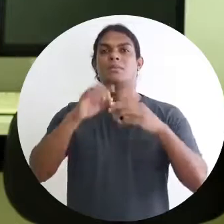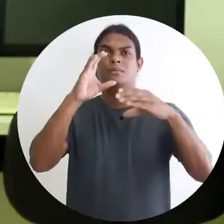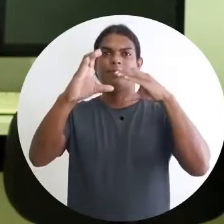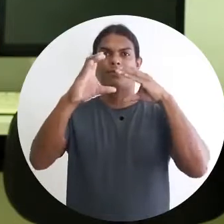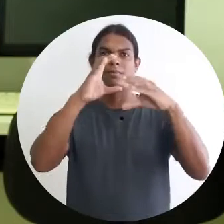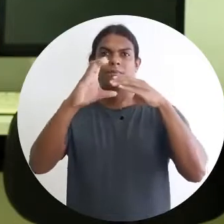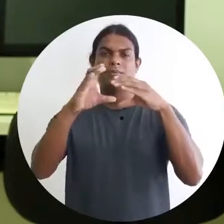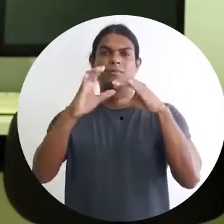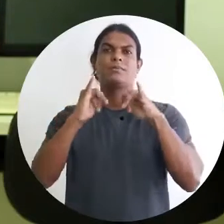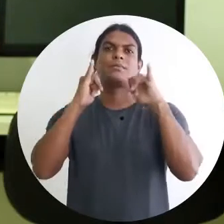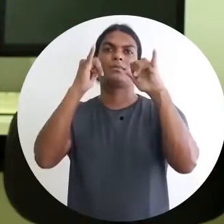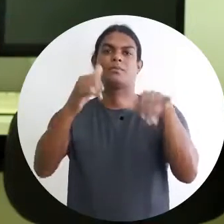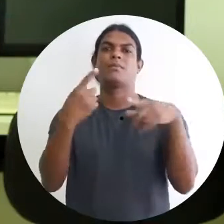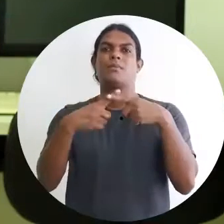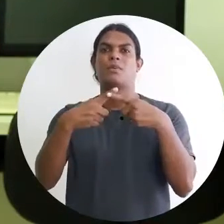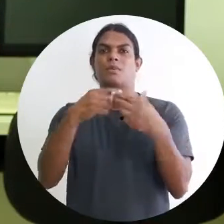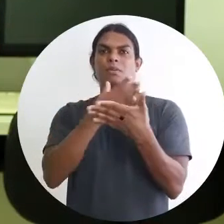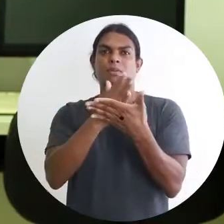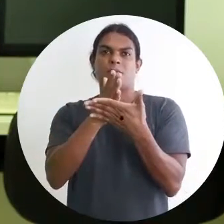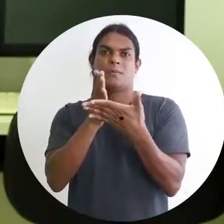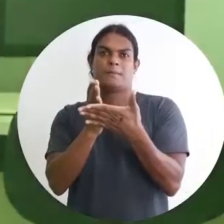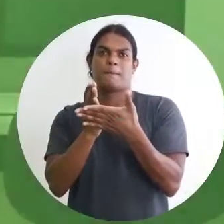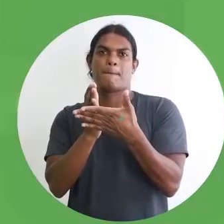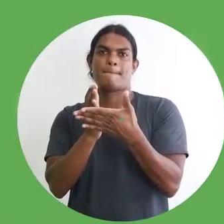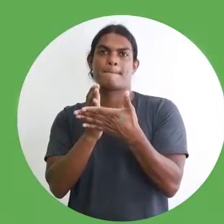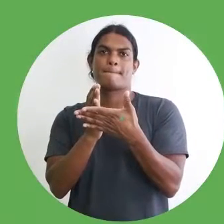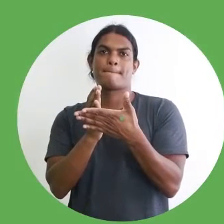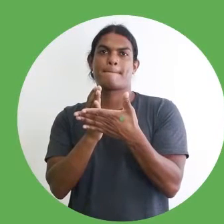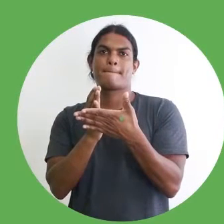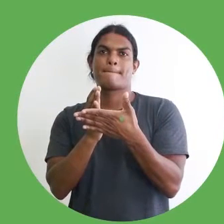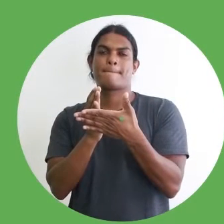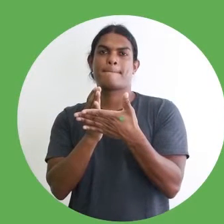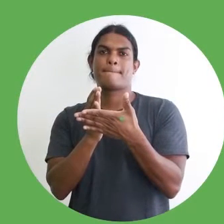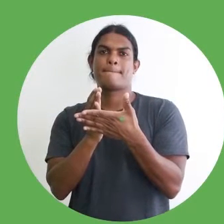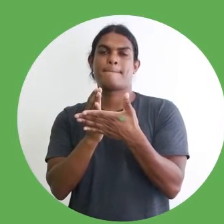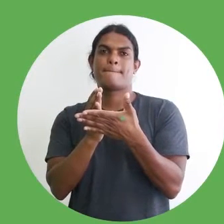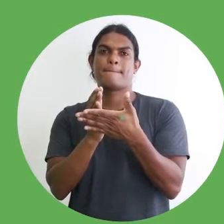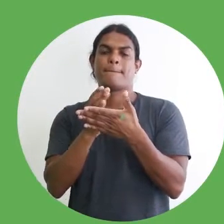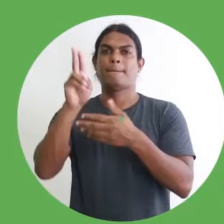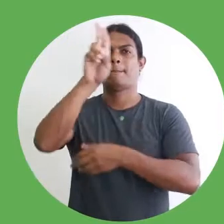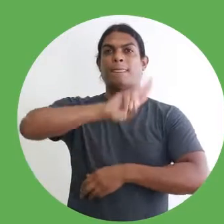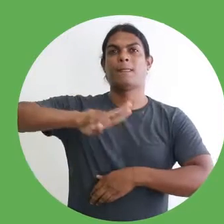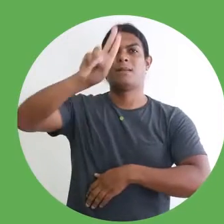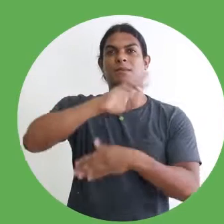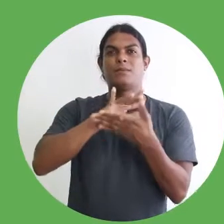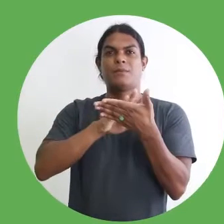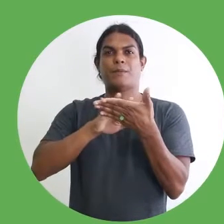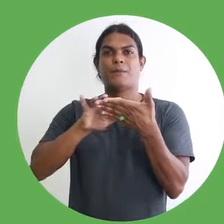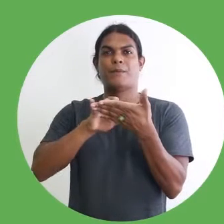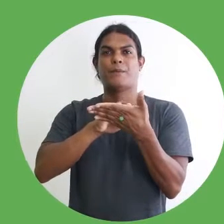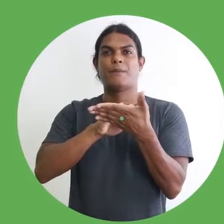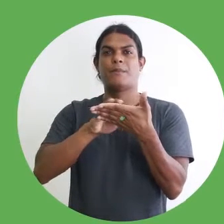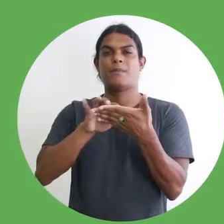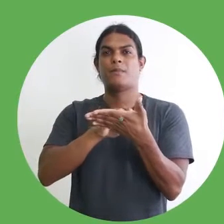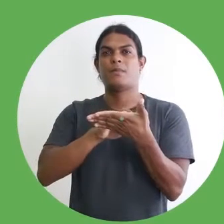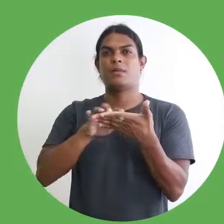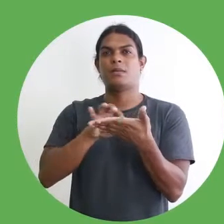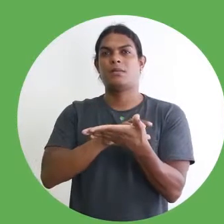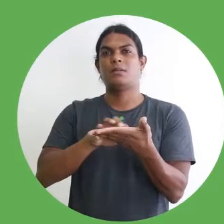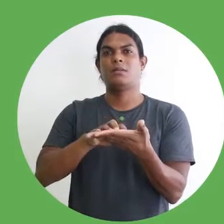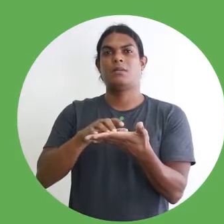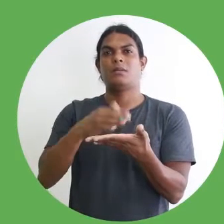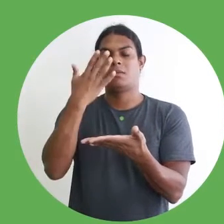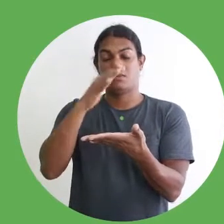dividir nas questões do... Pode trabalhar a questão do braile, né? E o sistema de